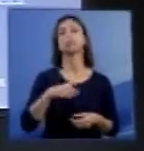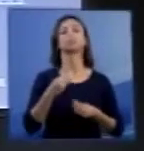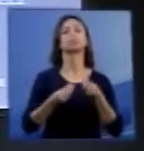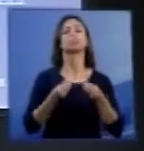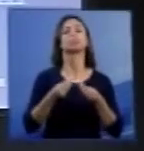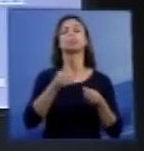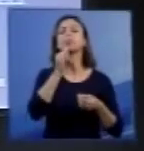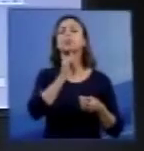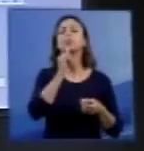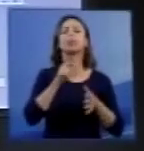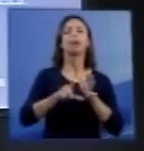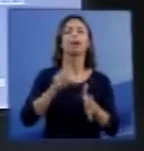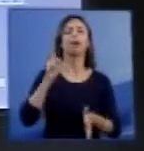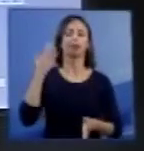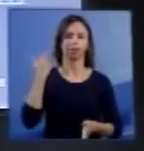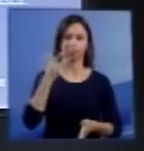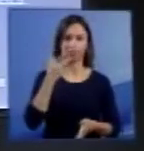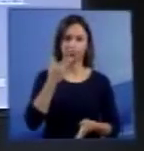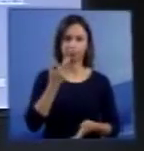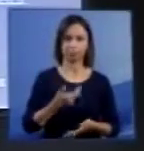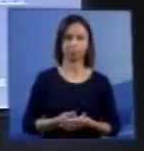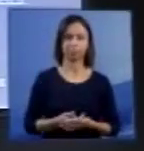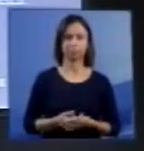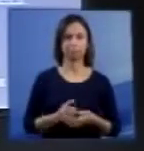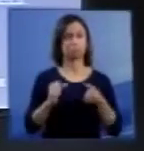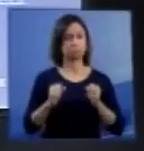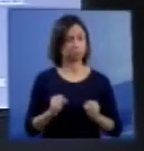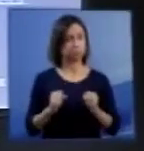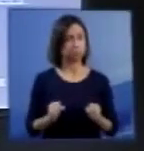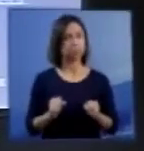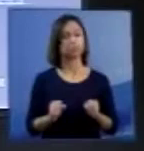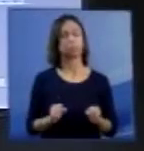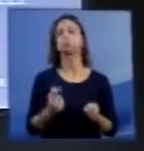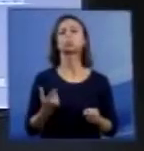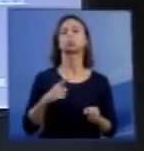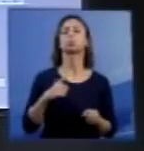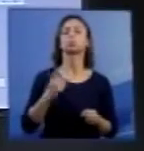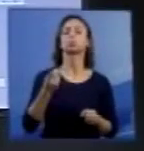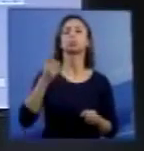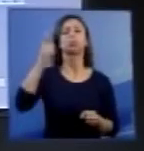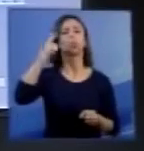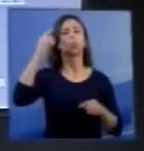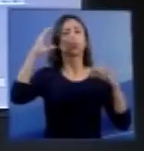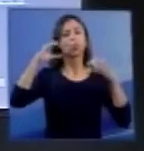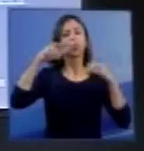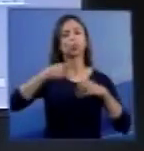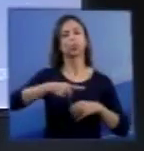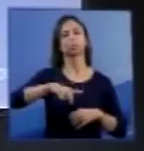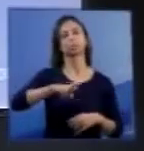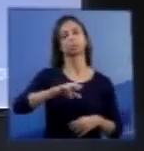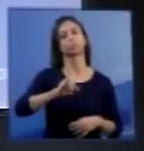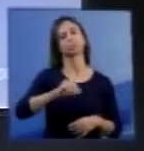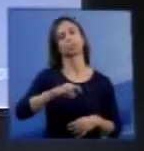como diz Schumann? e poderia haver um certo grau de uma consciência primitiva.